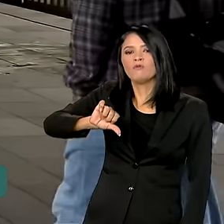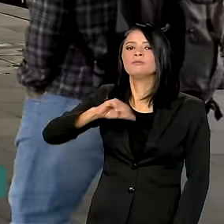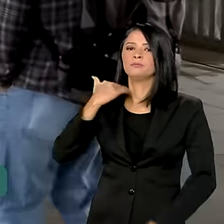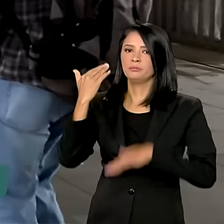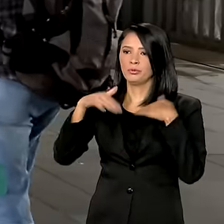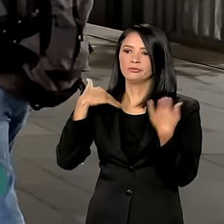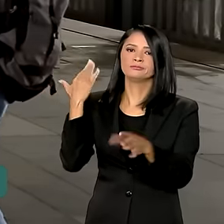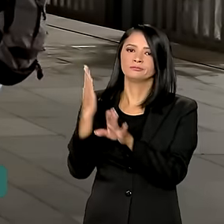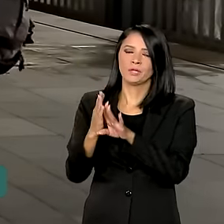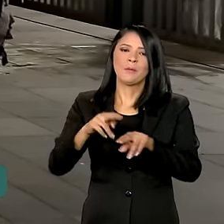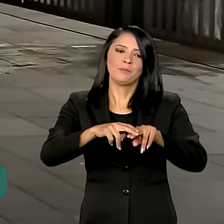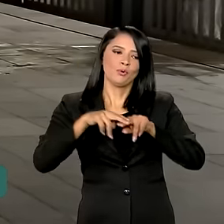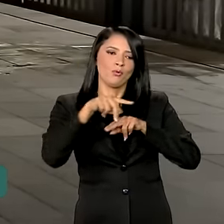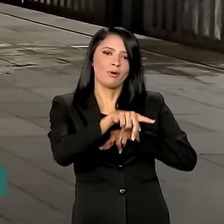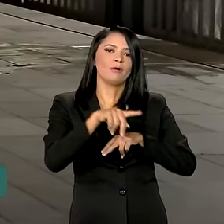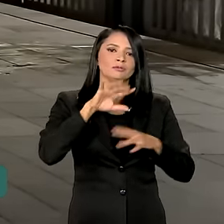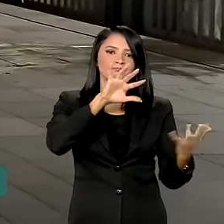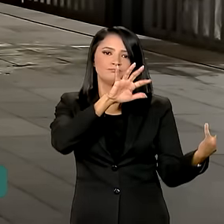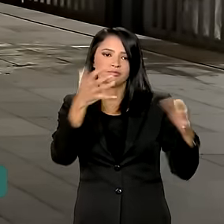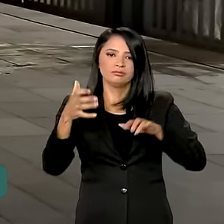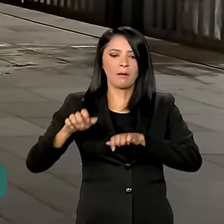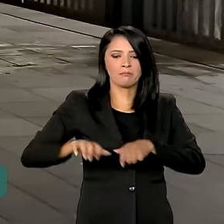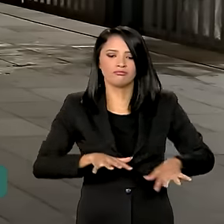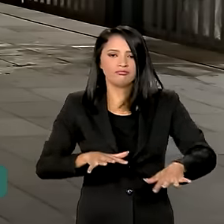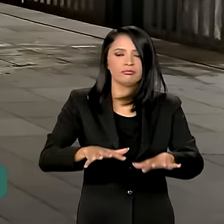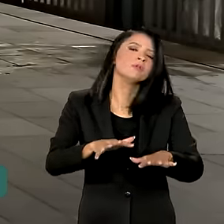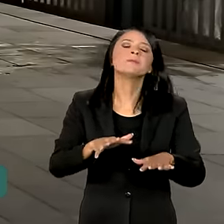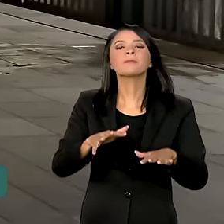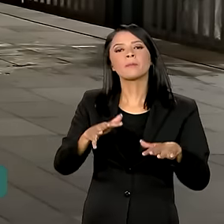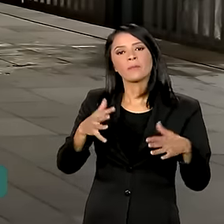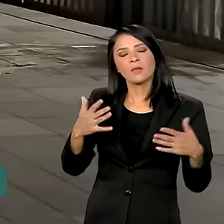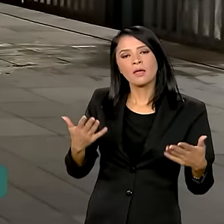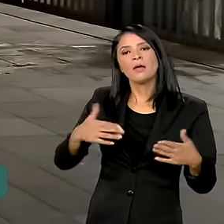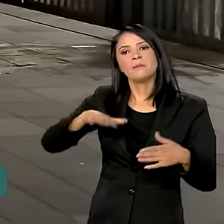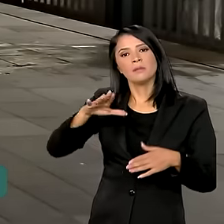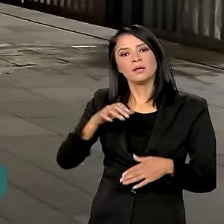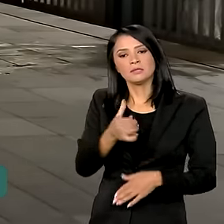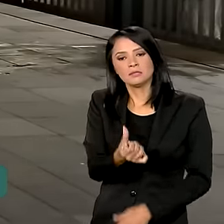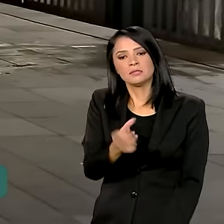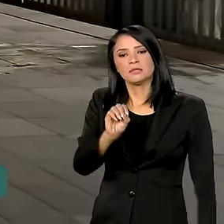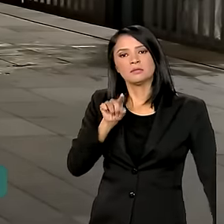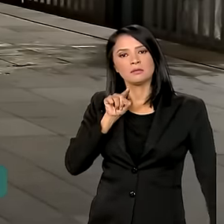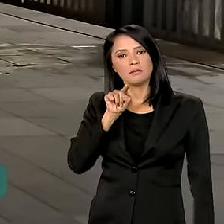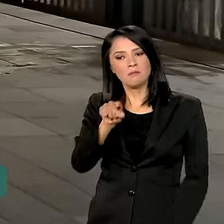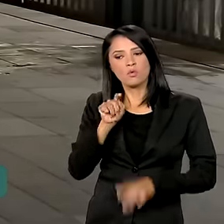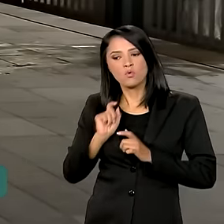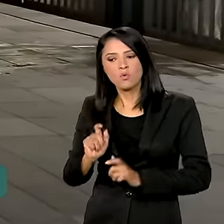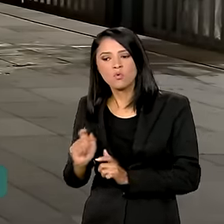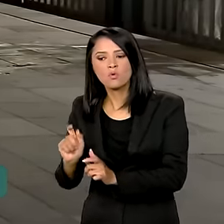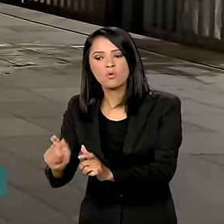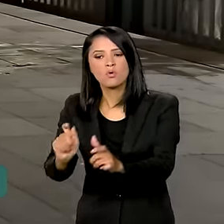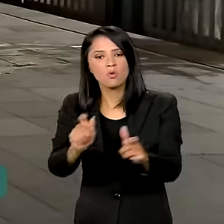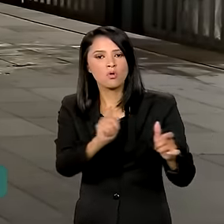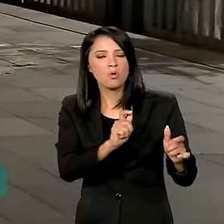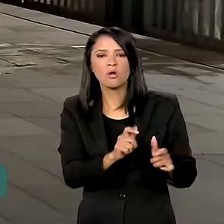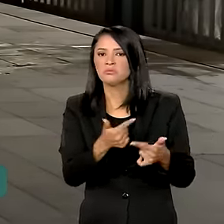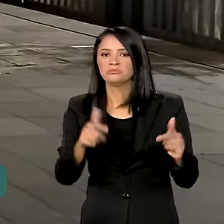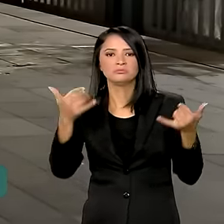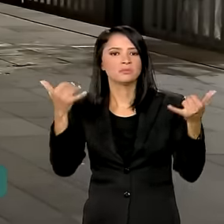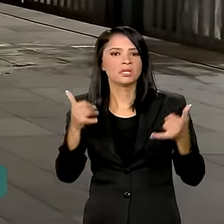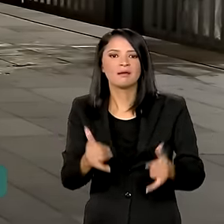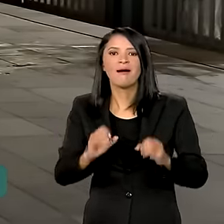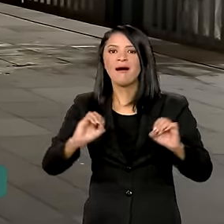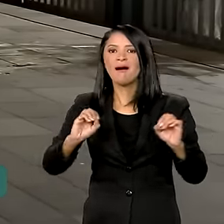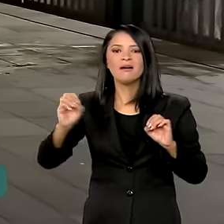relacionadas com a tragédia climática. Ainda há mais de 60 mil pontos no estado sem energia